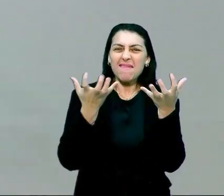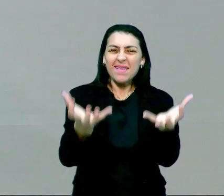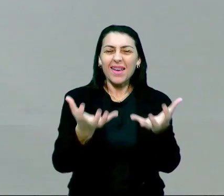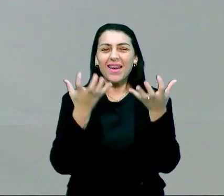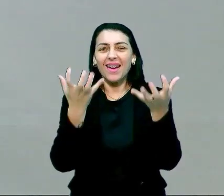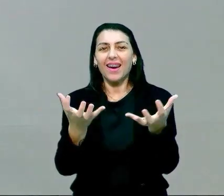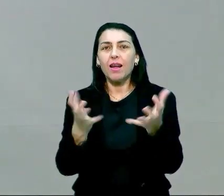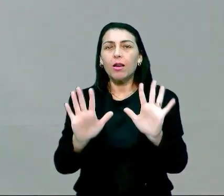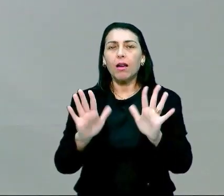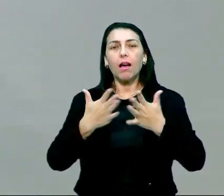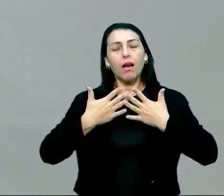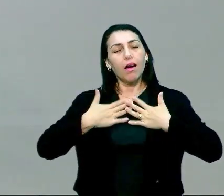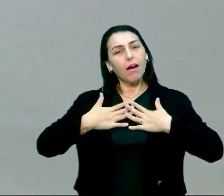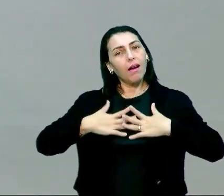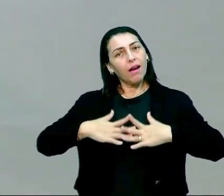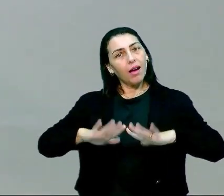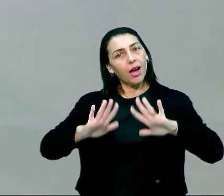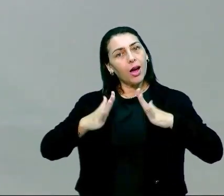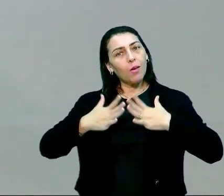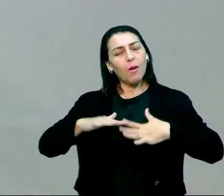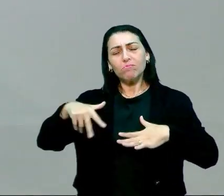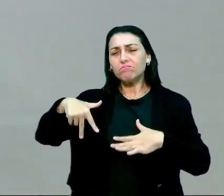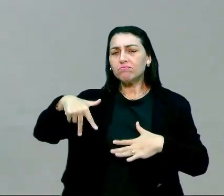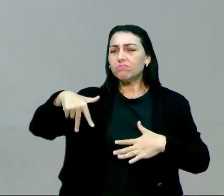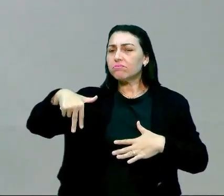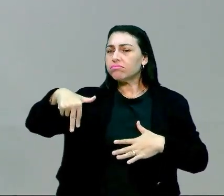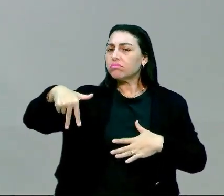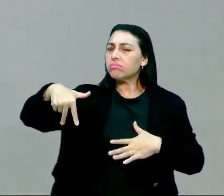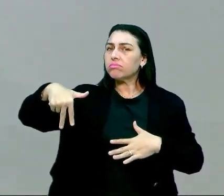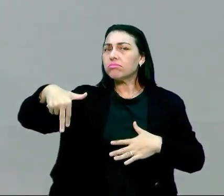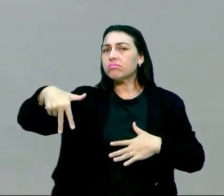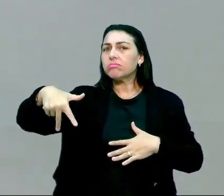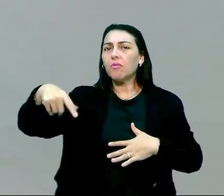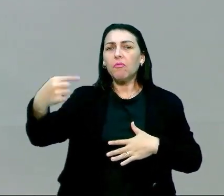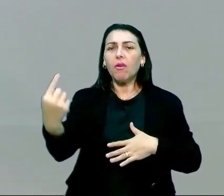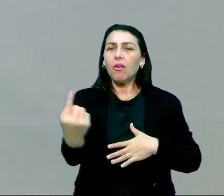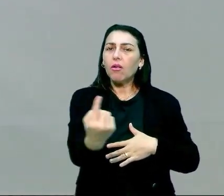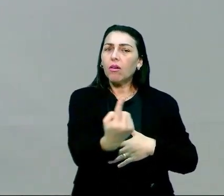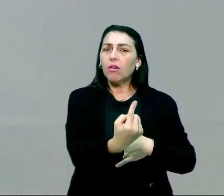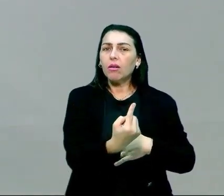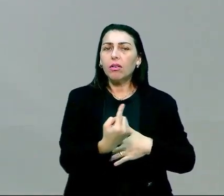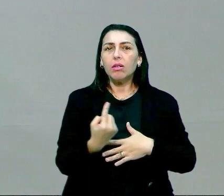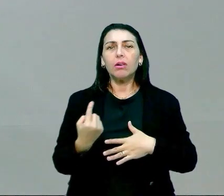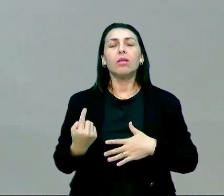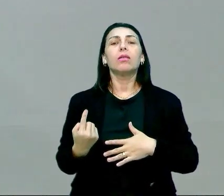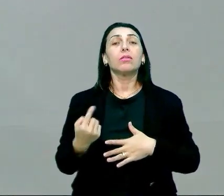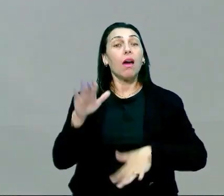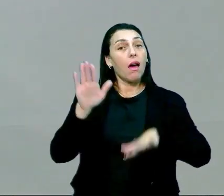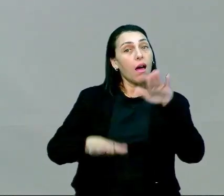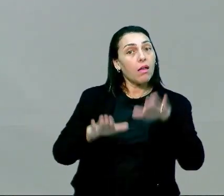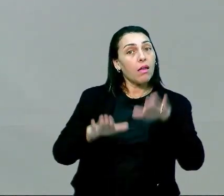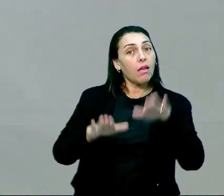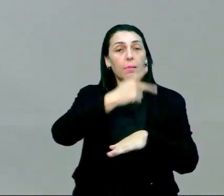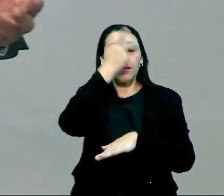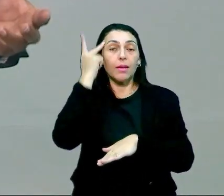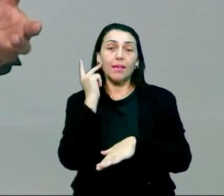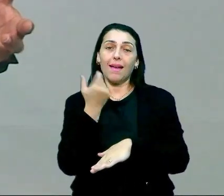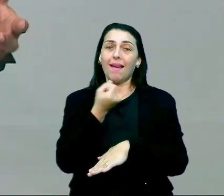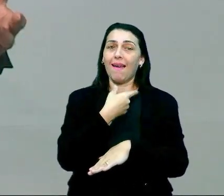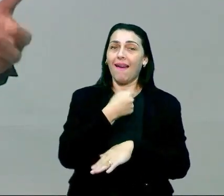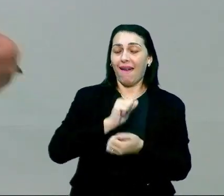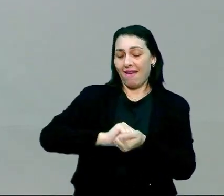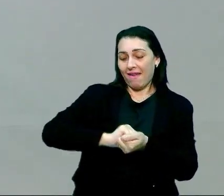ficar... Calma, vai fazer uma caminhada. Vou ali, dou uma volta, ando. Ah, às vezes tem gente que se diverte